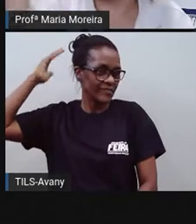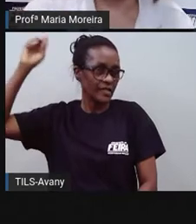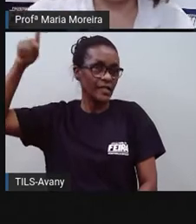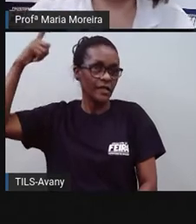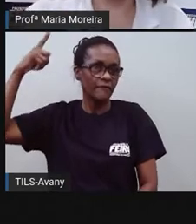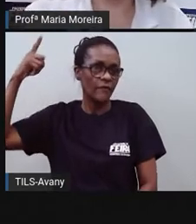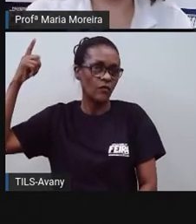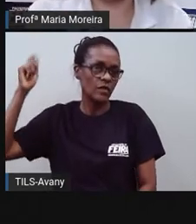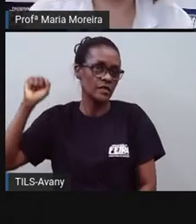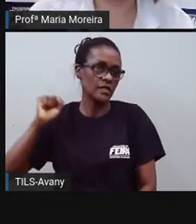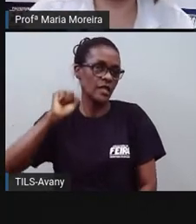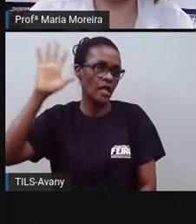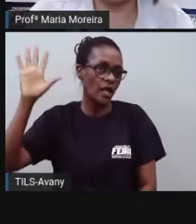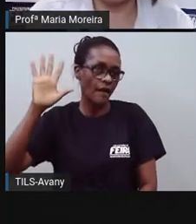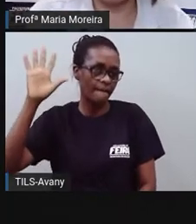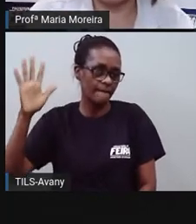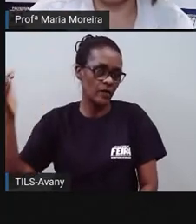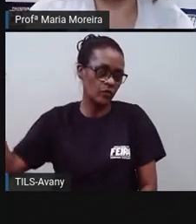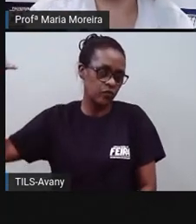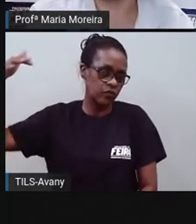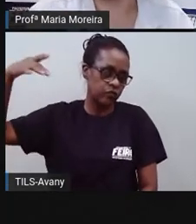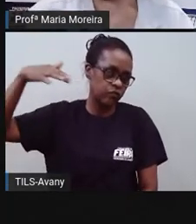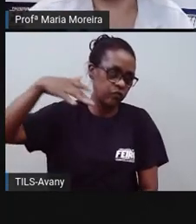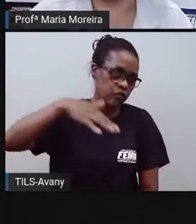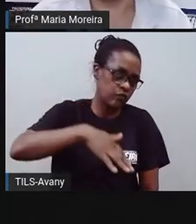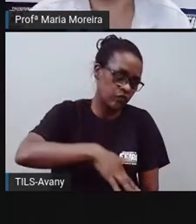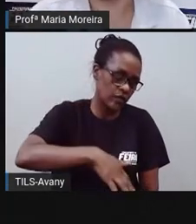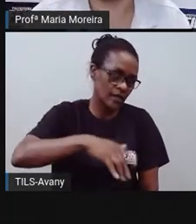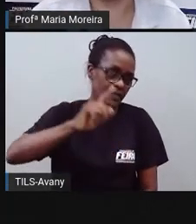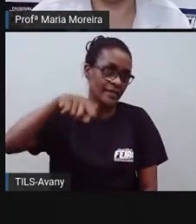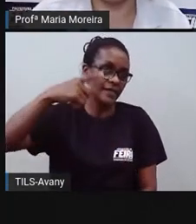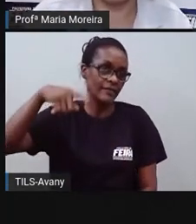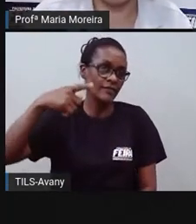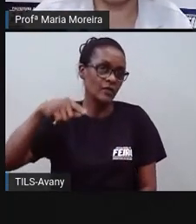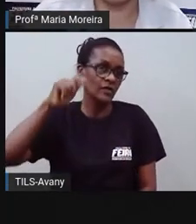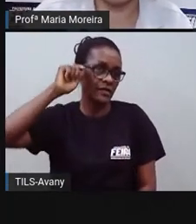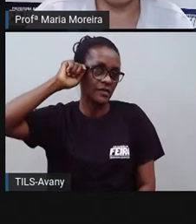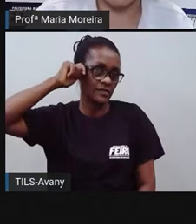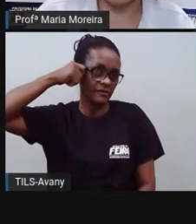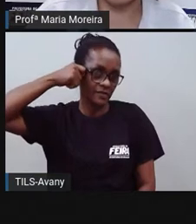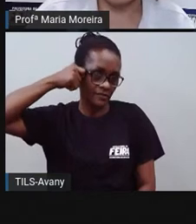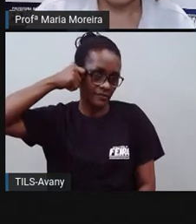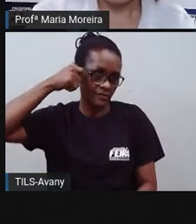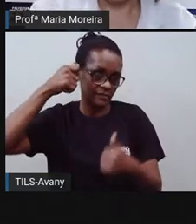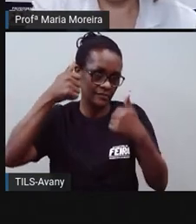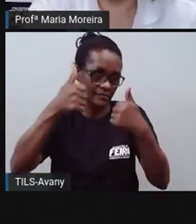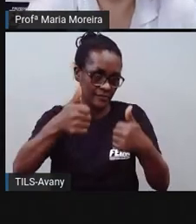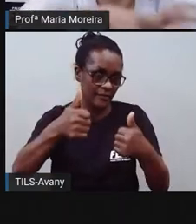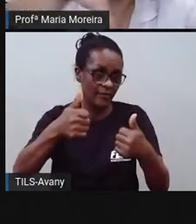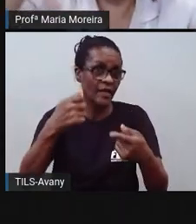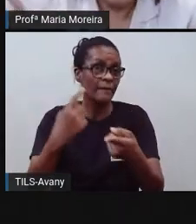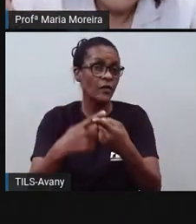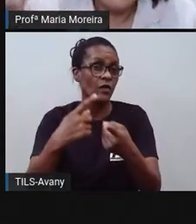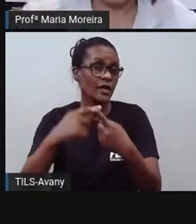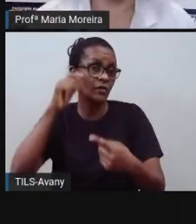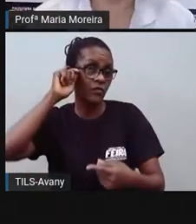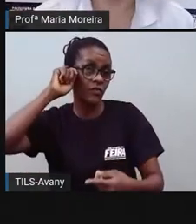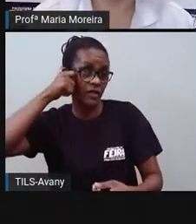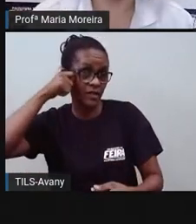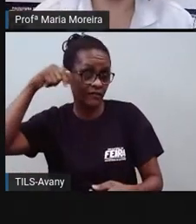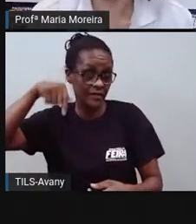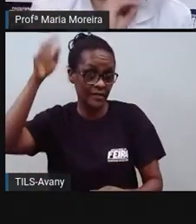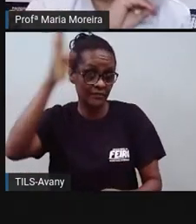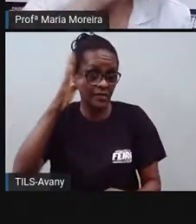vem, né? Os africanos, né? Que são trazidos para serem escravizados aqui no Brasil. E aí junta,